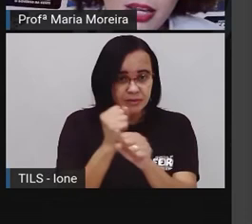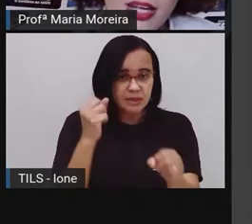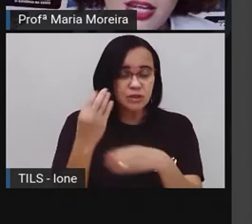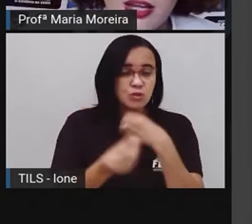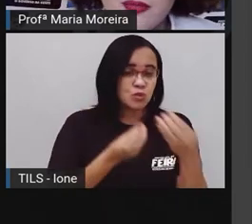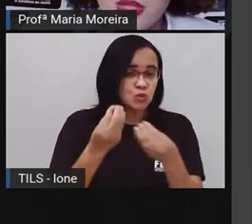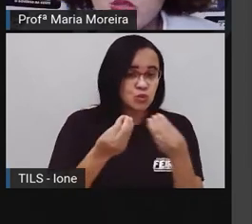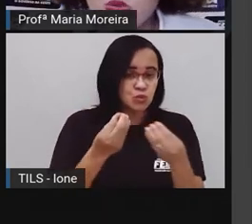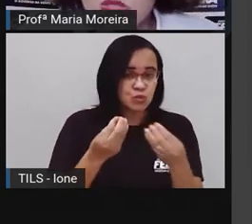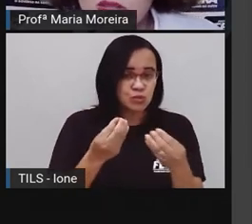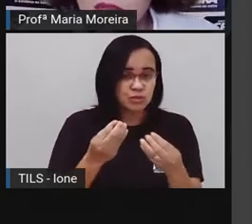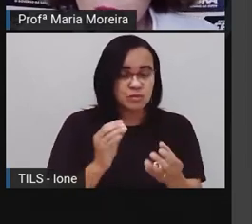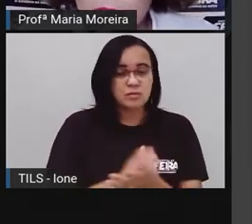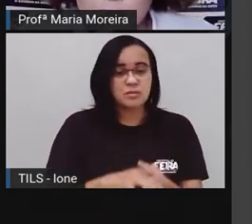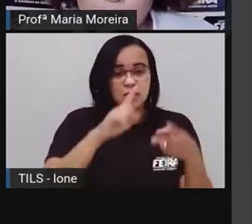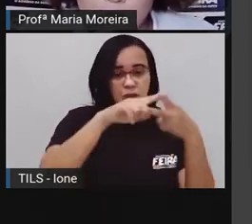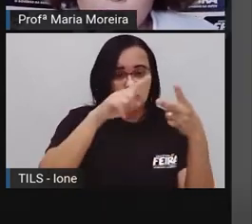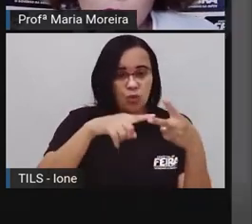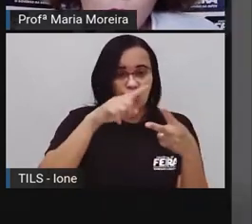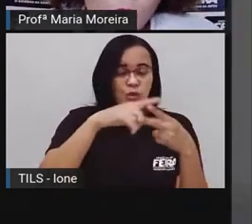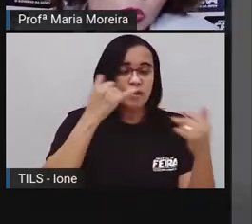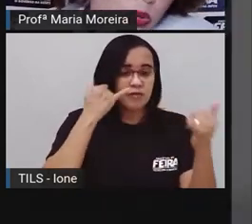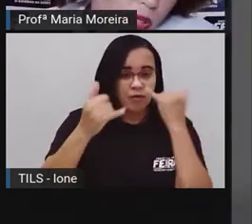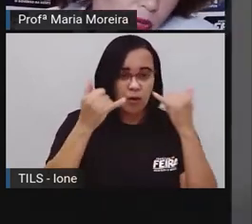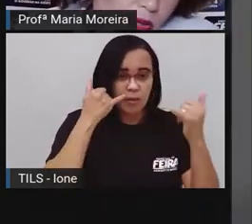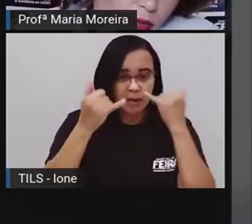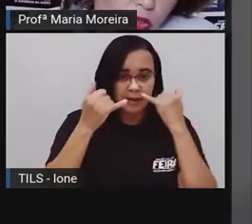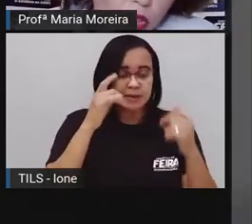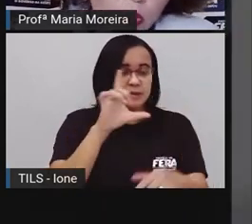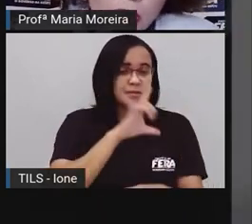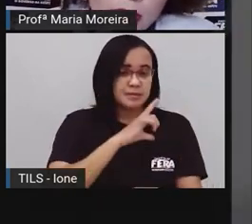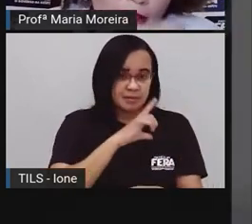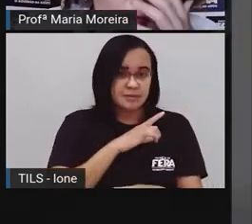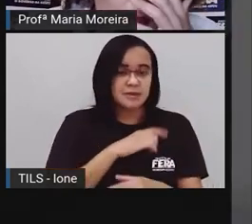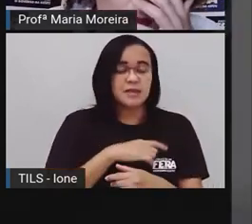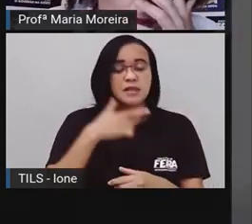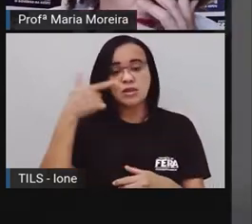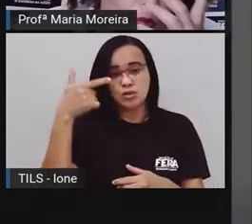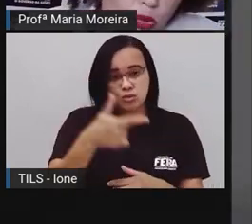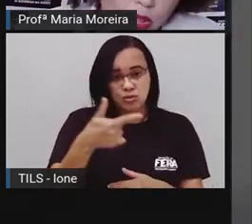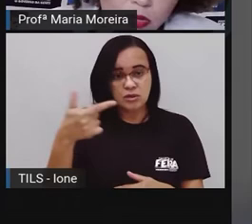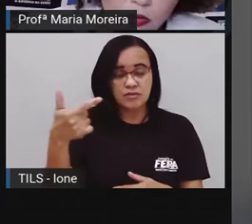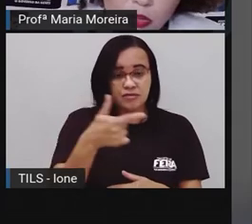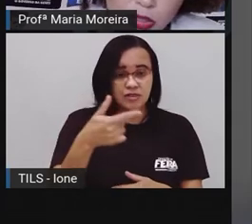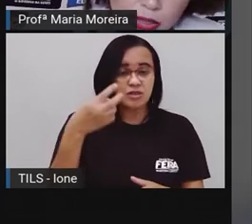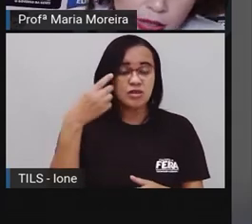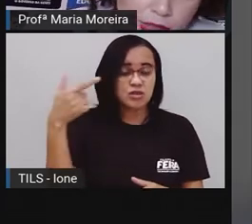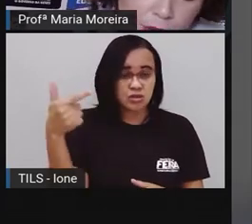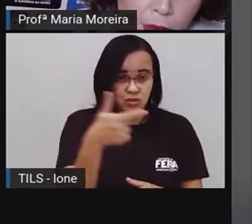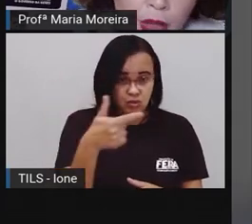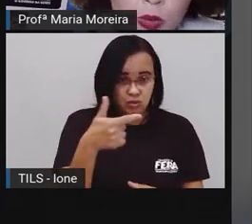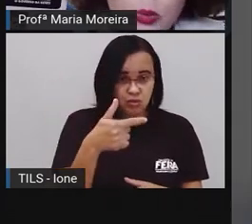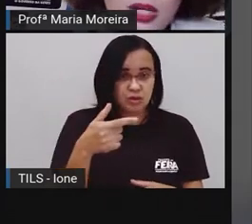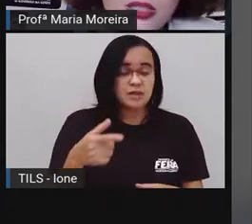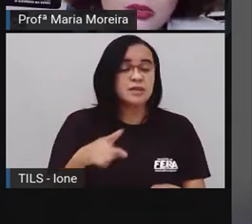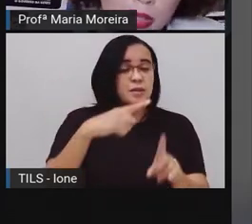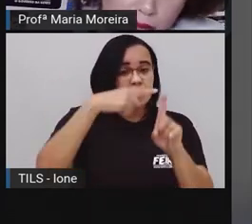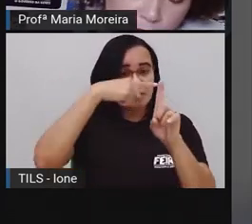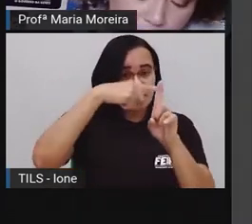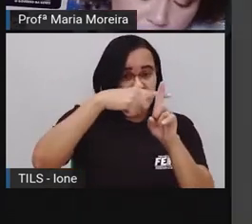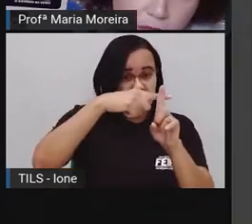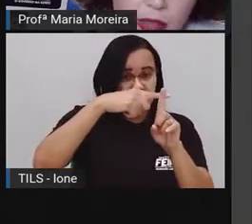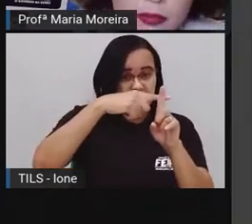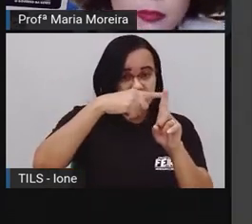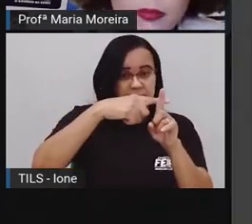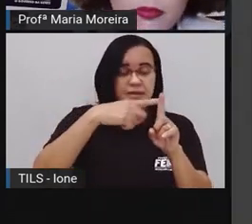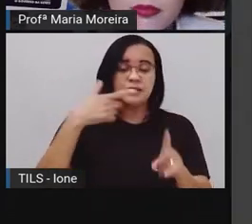aí duas informações. O 222, né, e o 223. No ano, né,